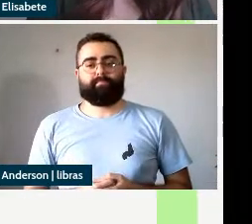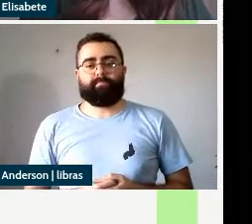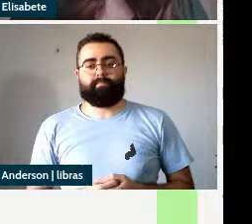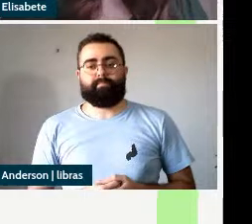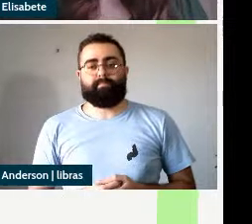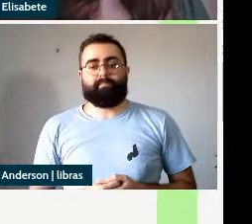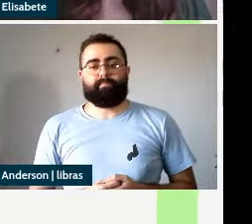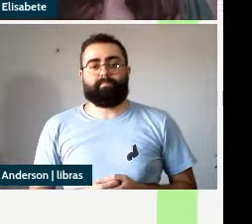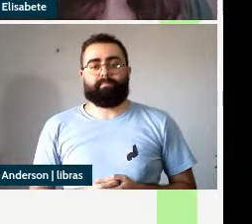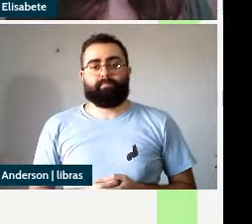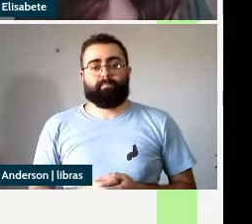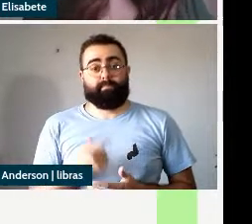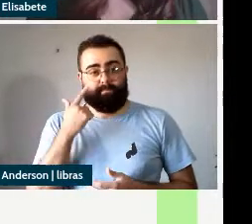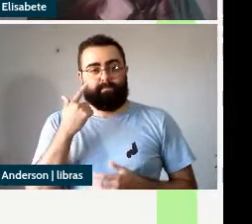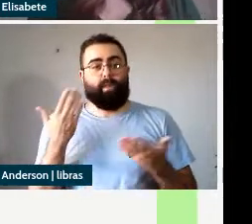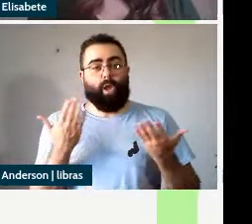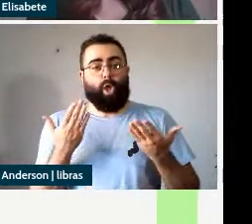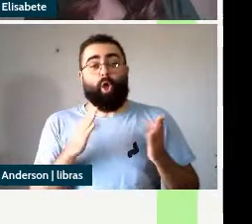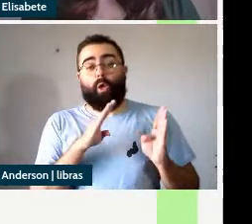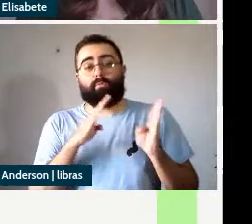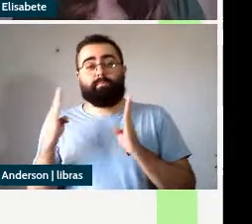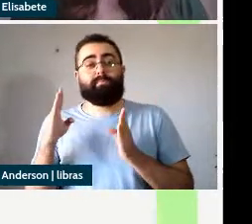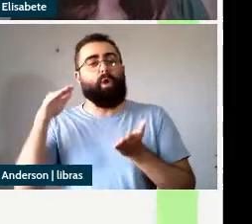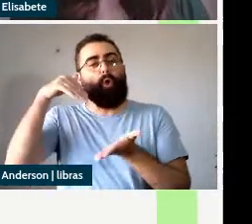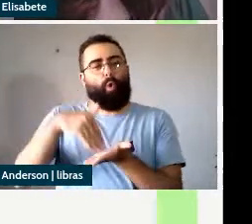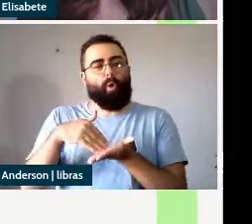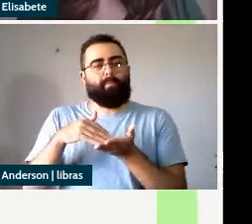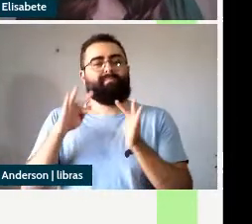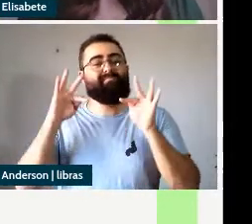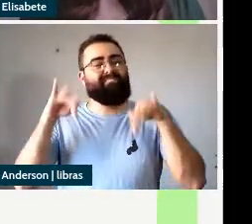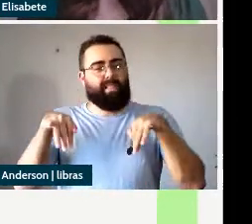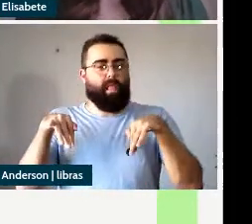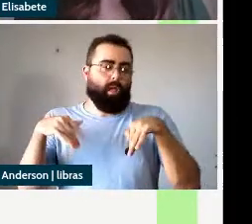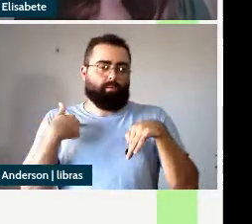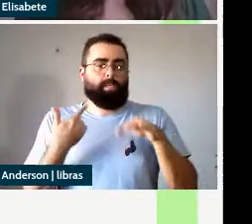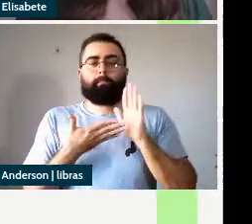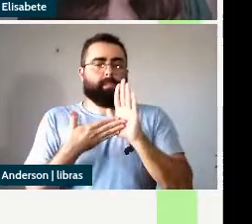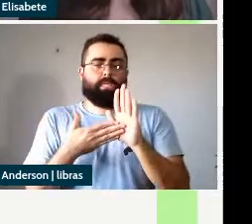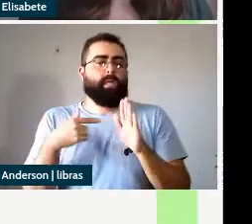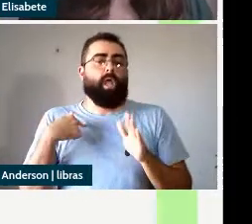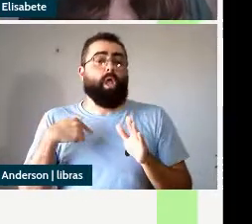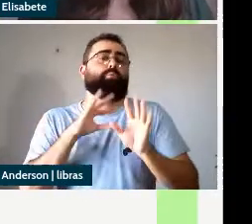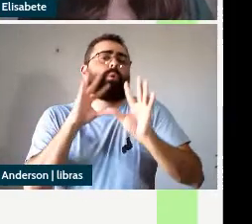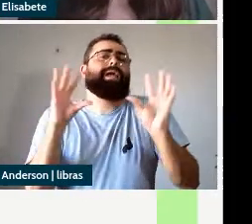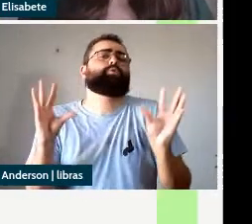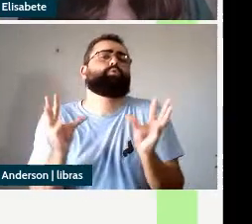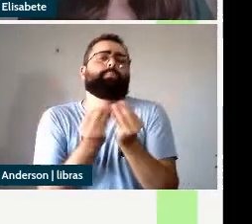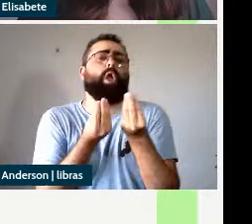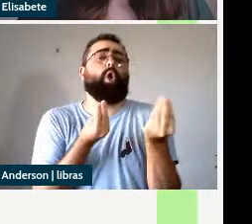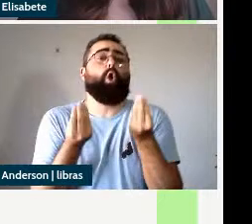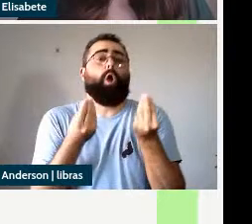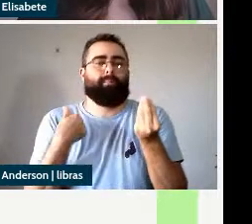passando agora para o final da apresentação em que a gente vai resumir a proposta de derivação